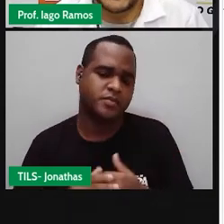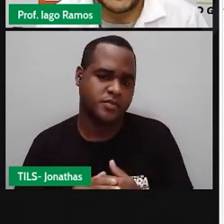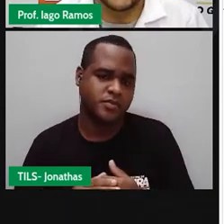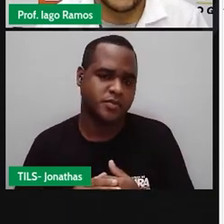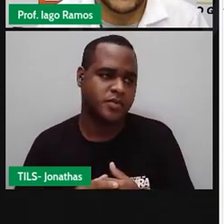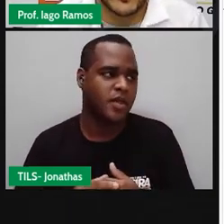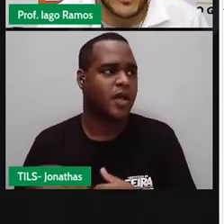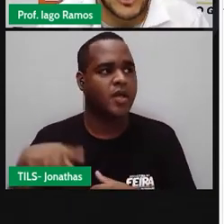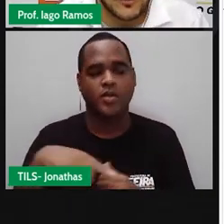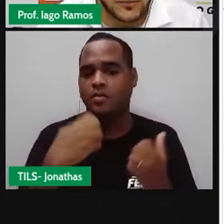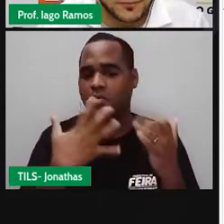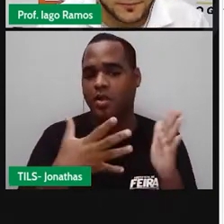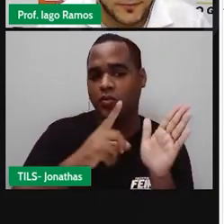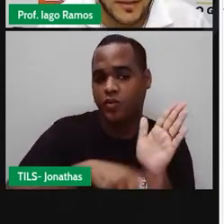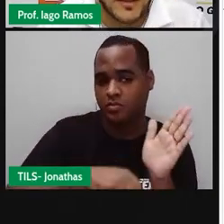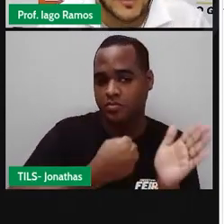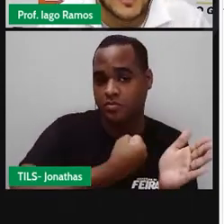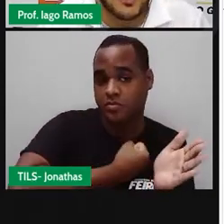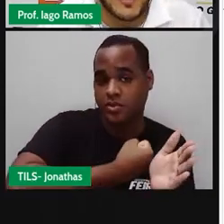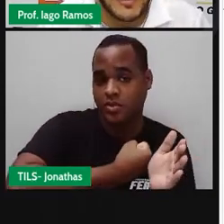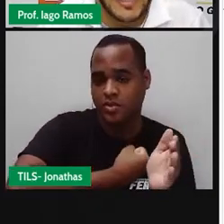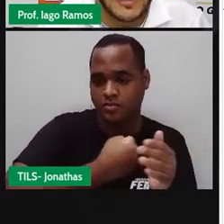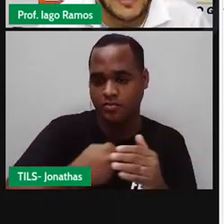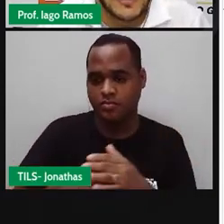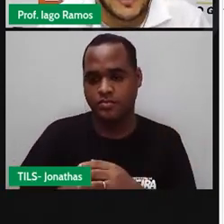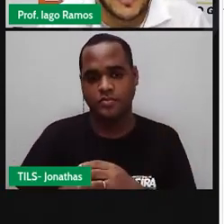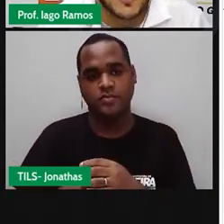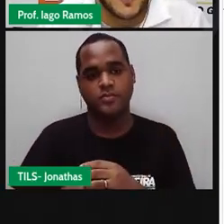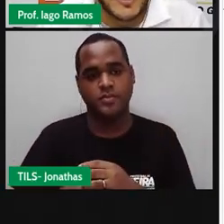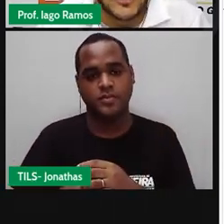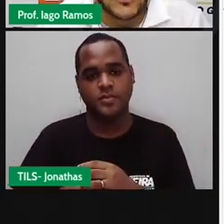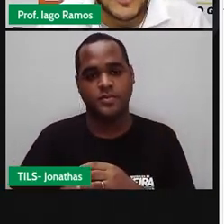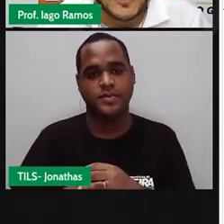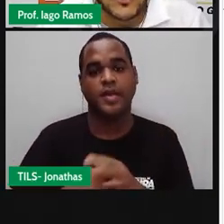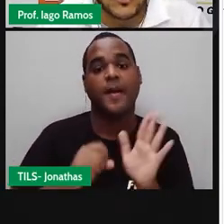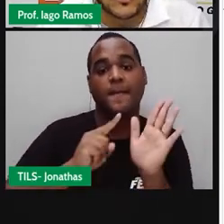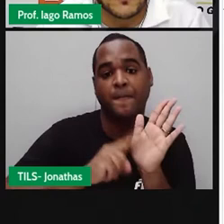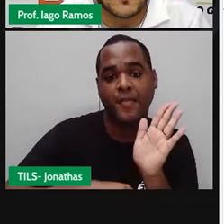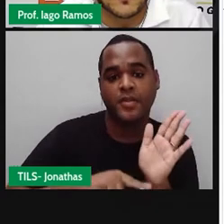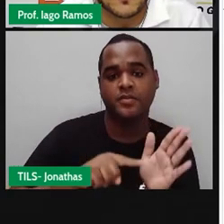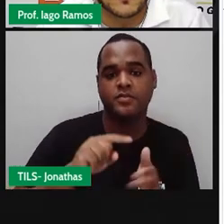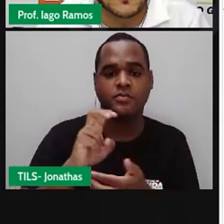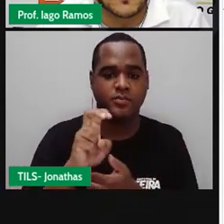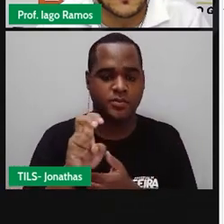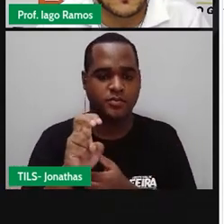e se eu pegar número negativo? Se eu pegar menos cinco